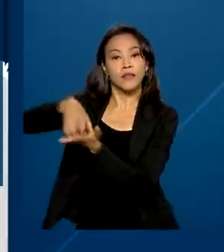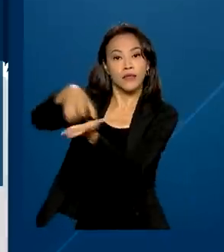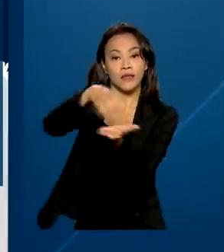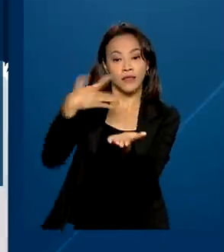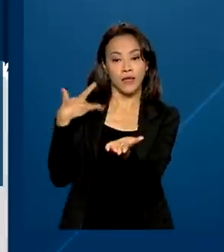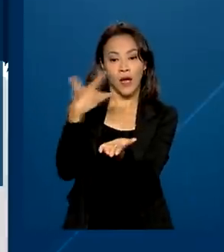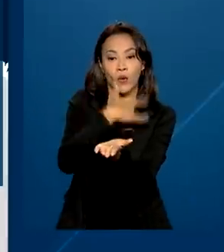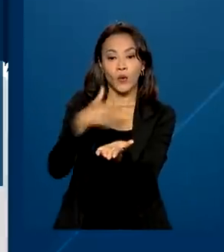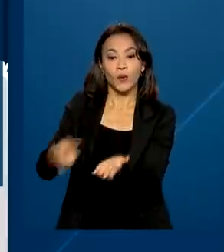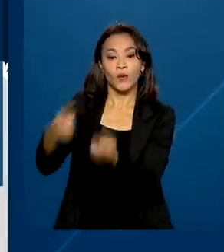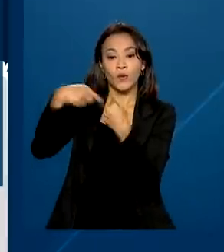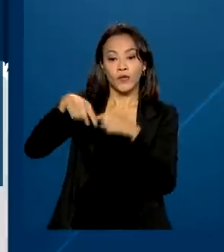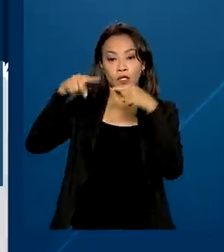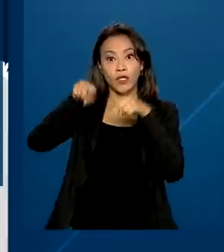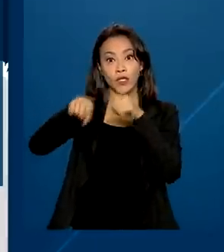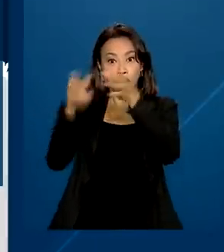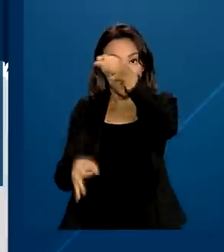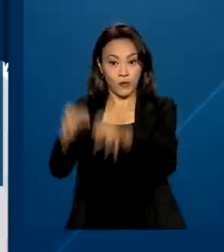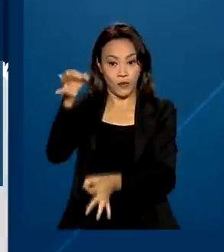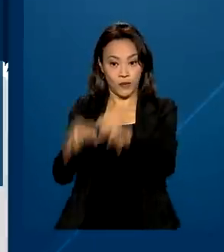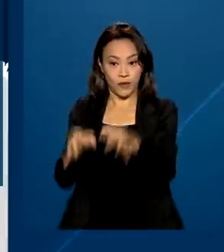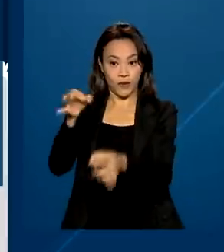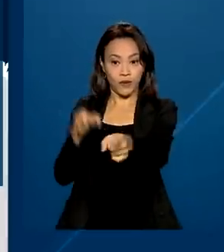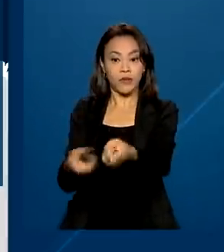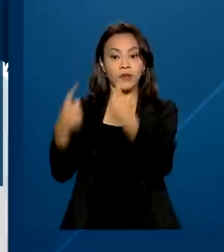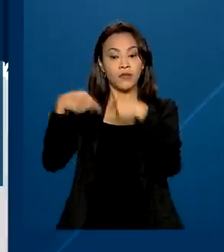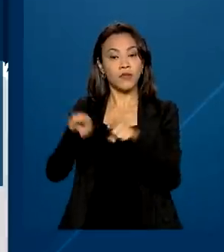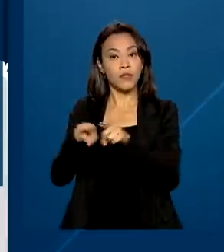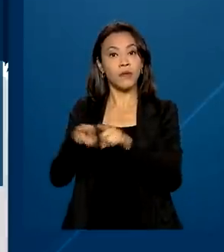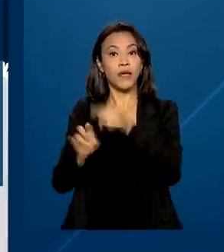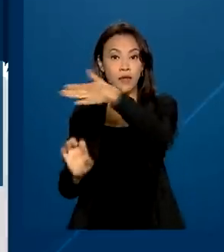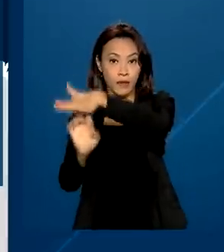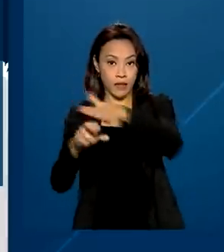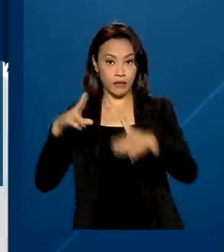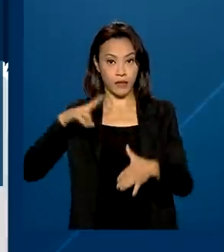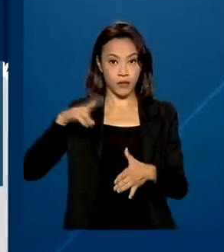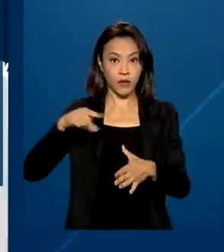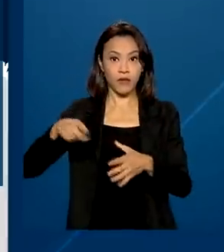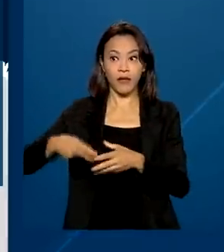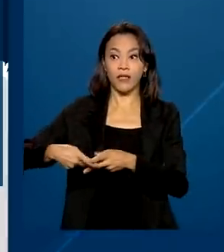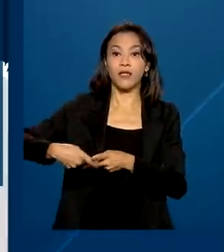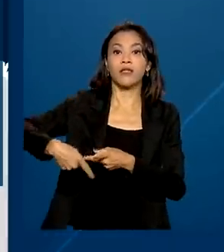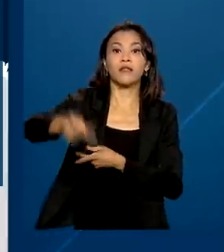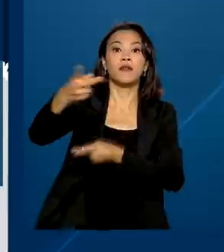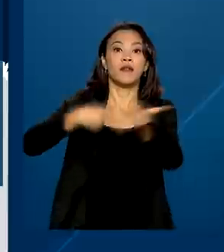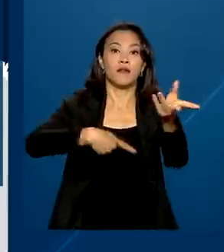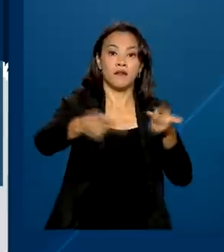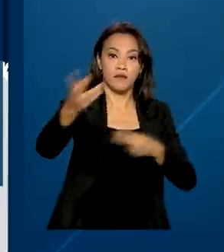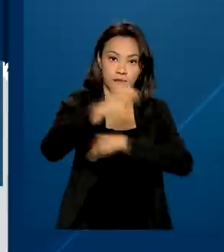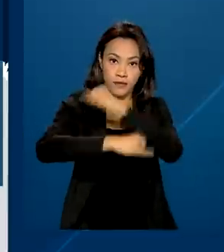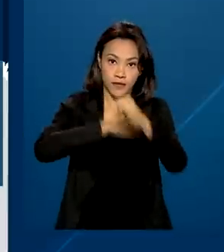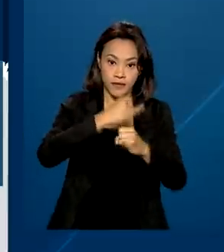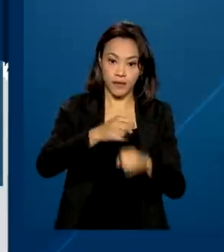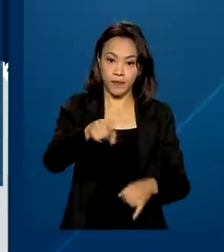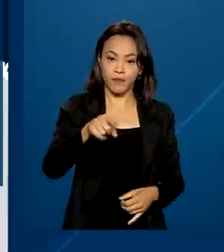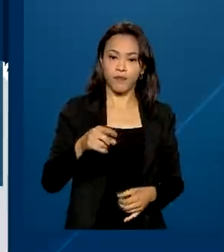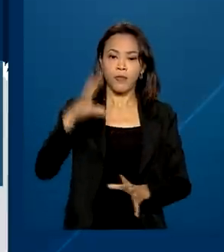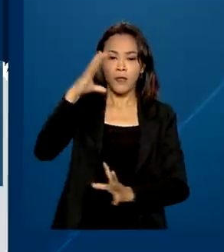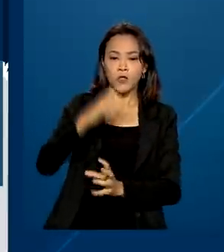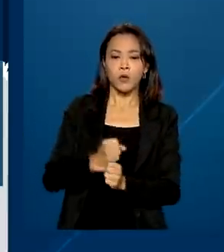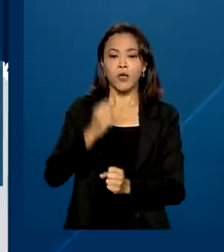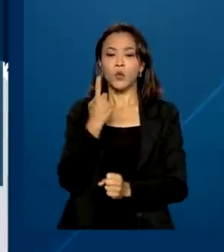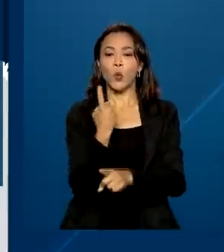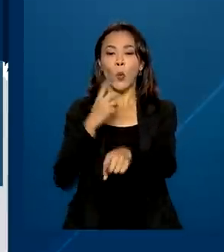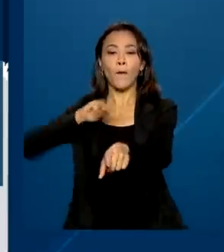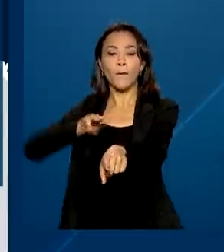e unidades do Poder Judiciário, além do setor privado que vai distribuir à população. Cerca de um milhão de pessoas